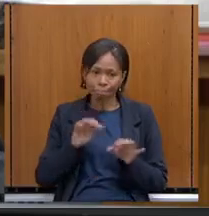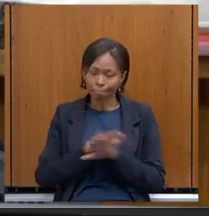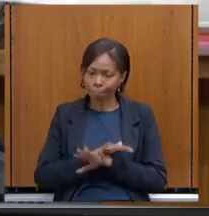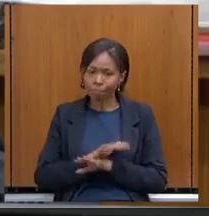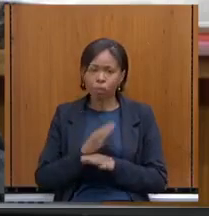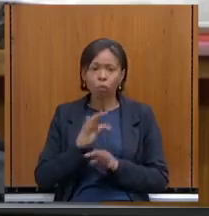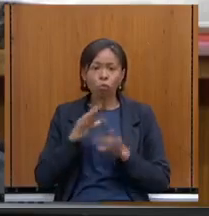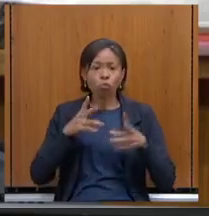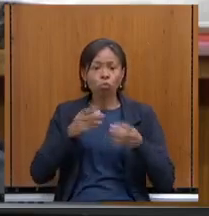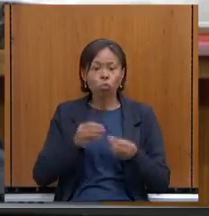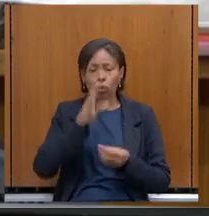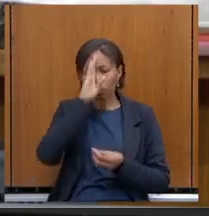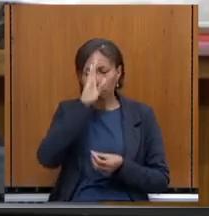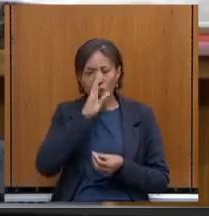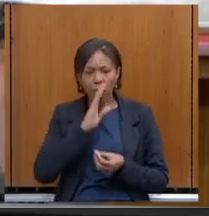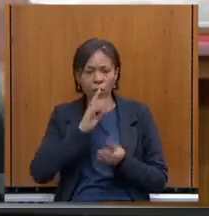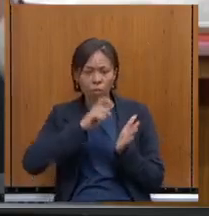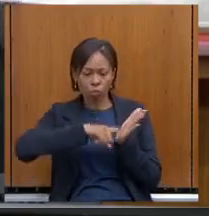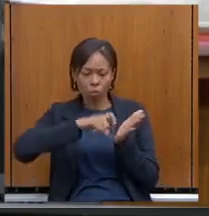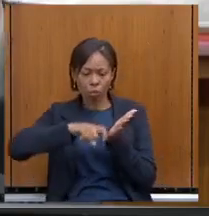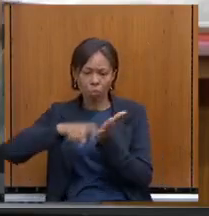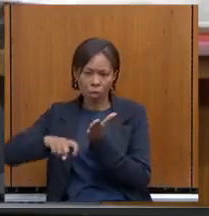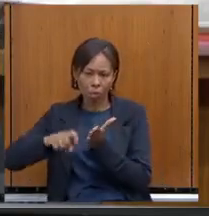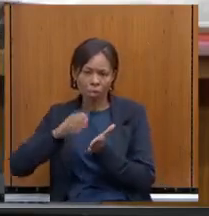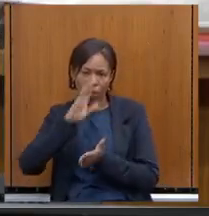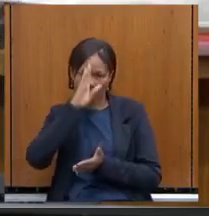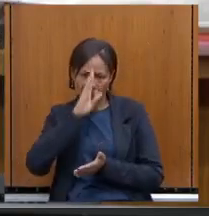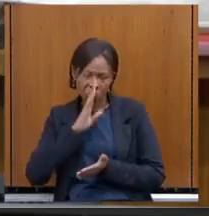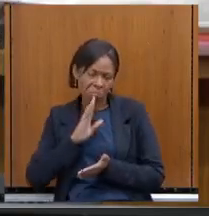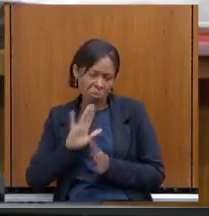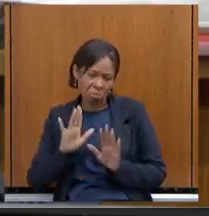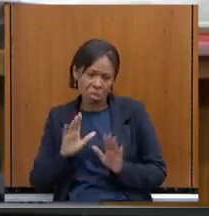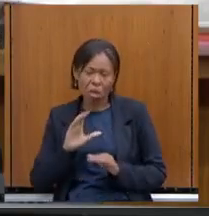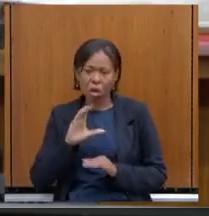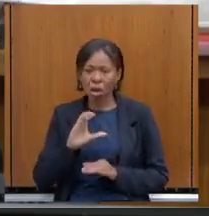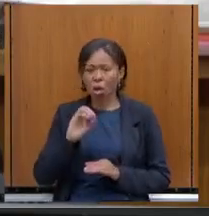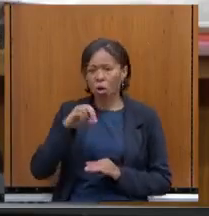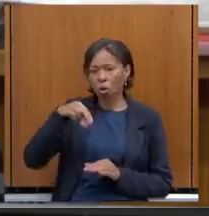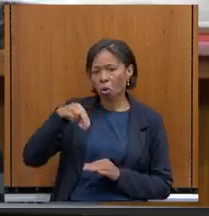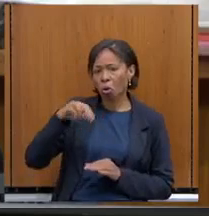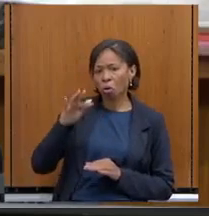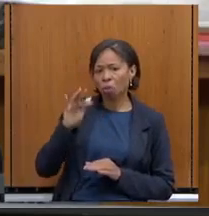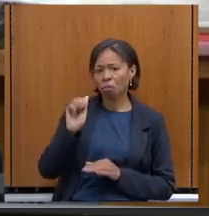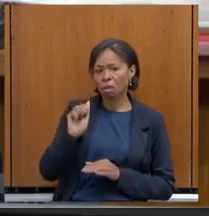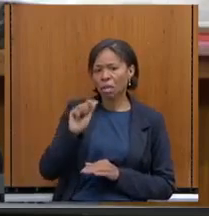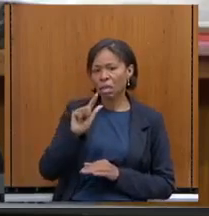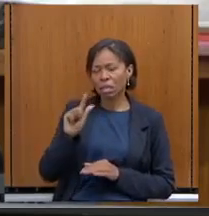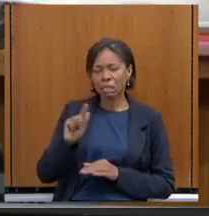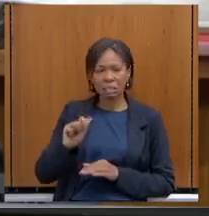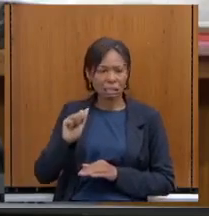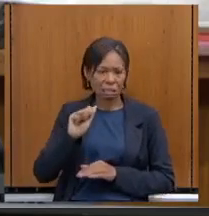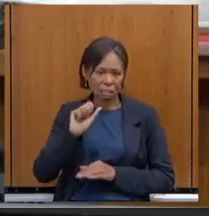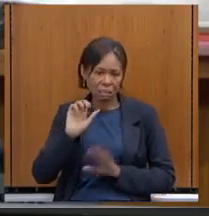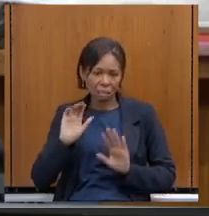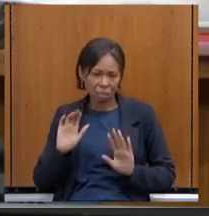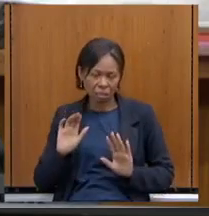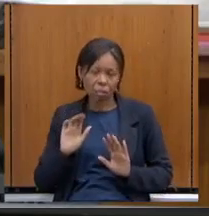tratamentos de isenção aqui em Minas Gerais, eles estão, a gente chama de confasadas. Então, não haveria nenhum tipo de alteração